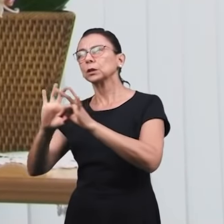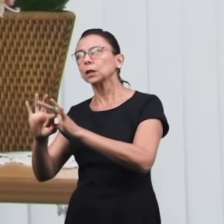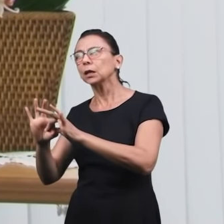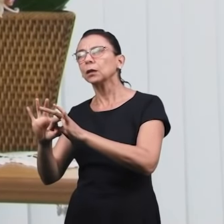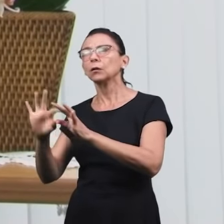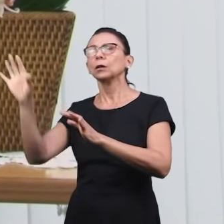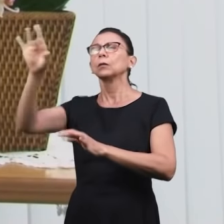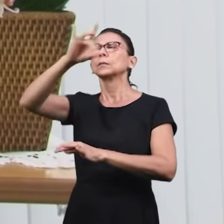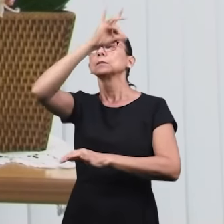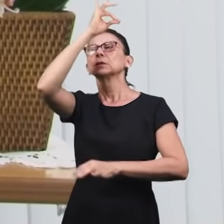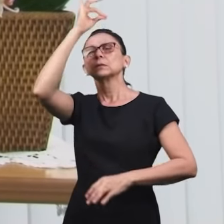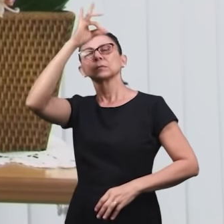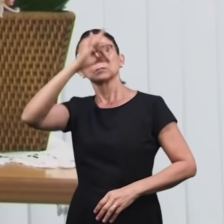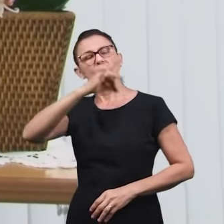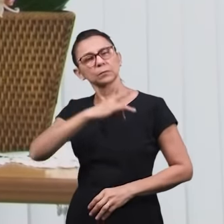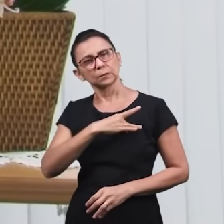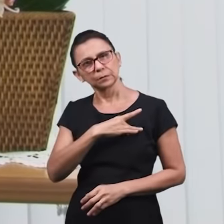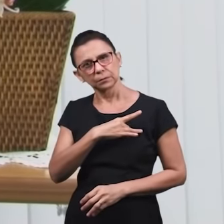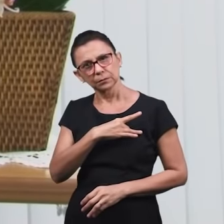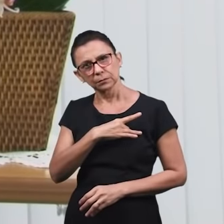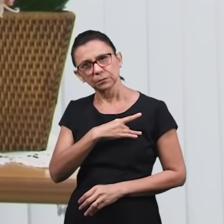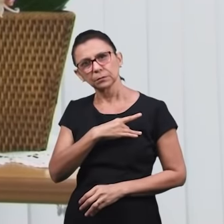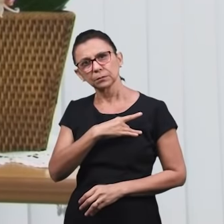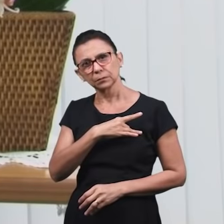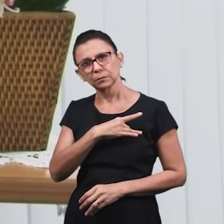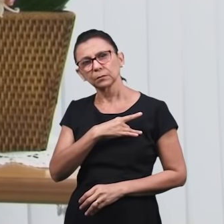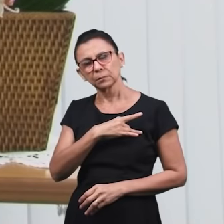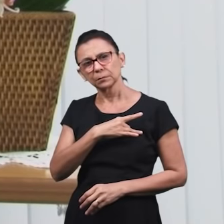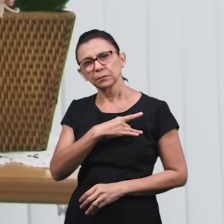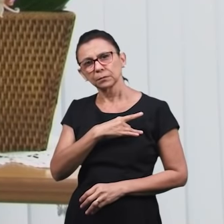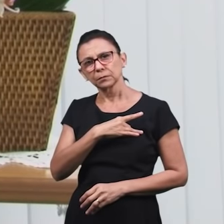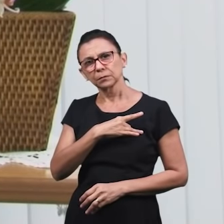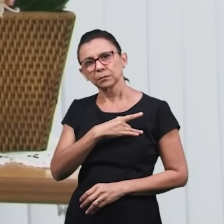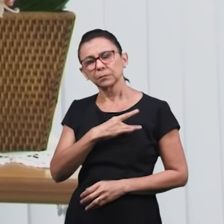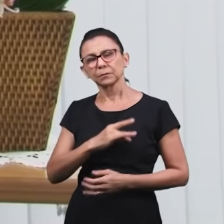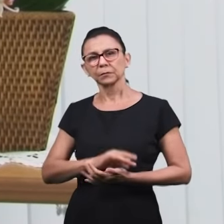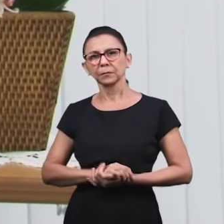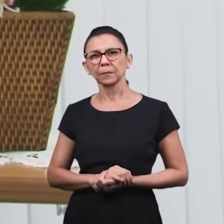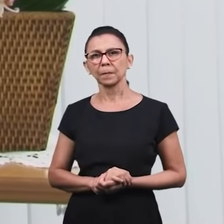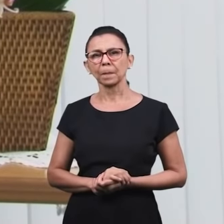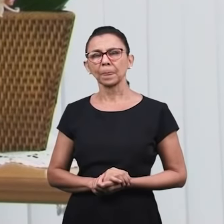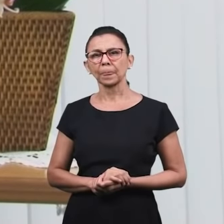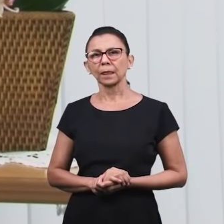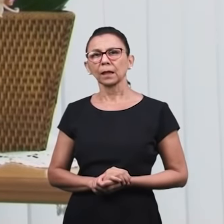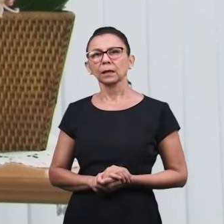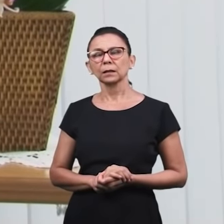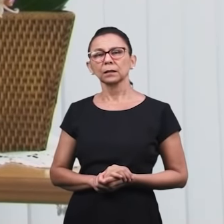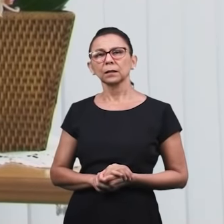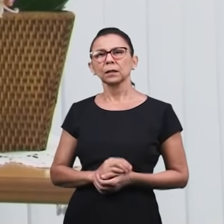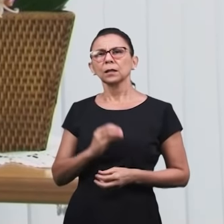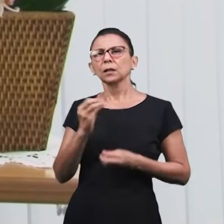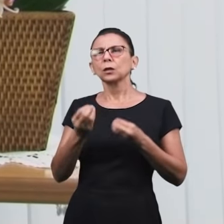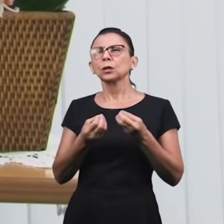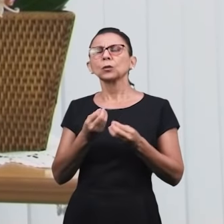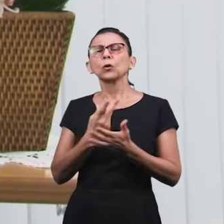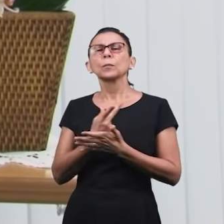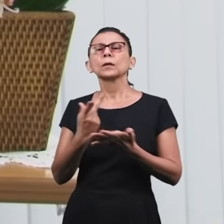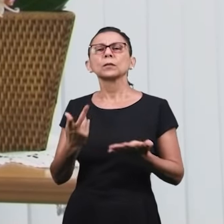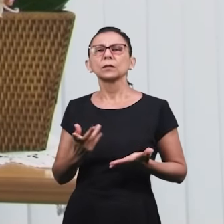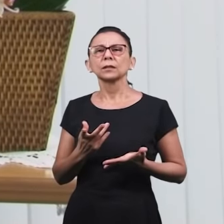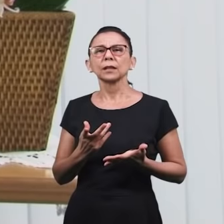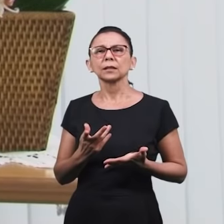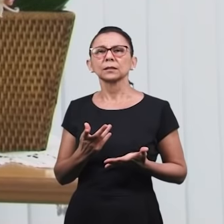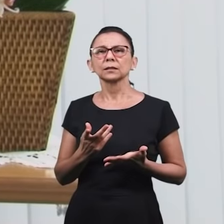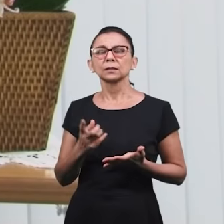comunhão, renovados no selo do batismo com o Espírito Santo. E sabe como é que isso é feito? Quando